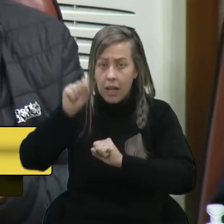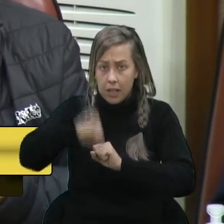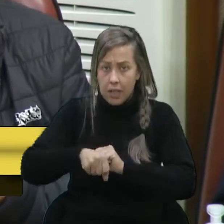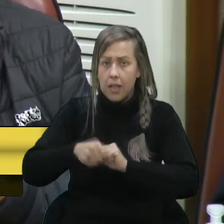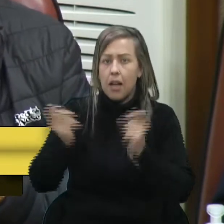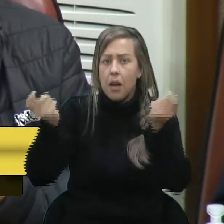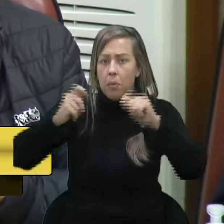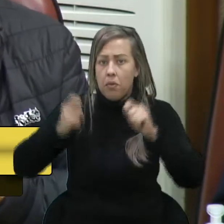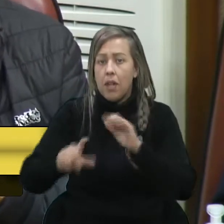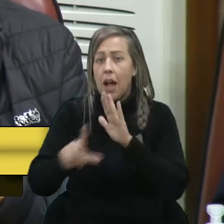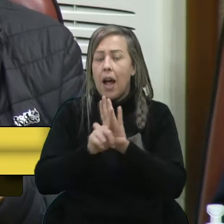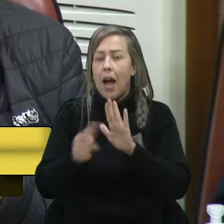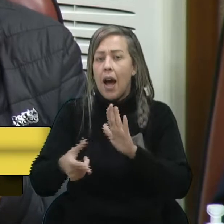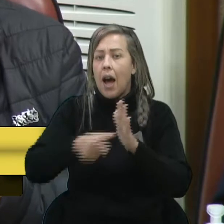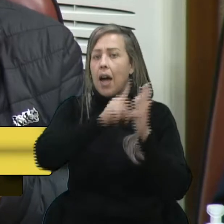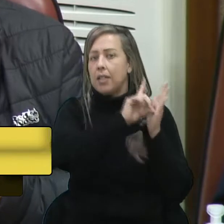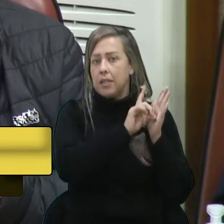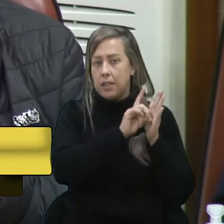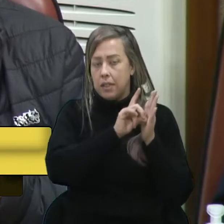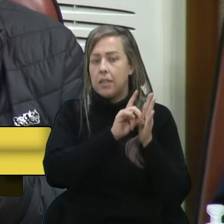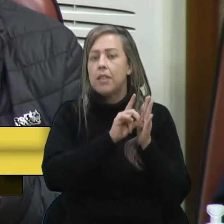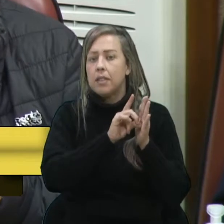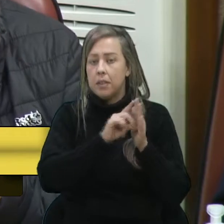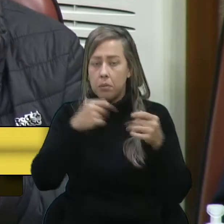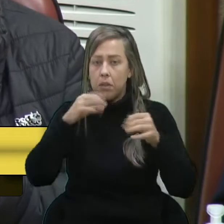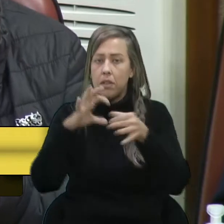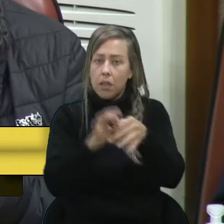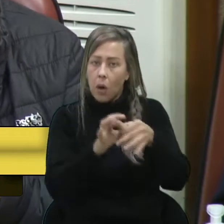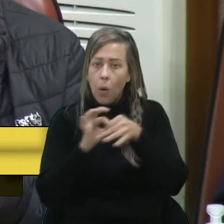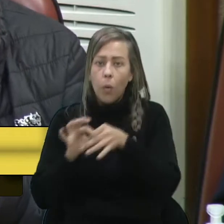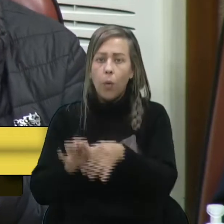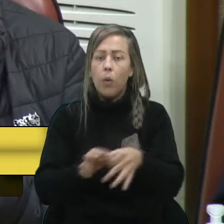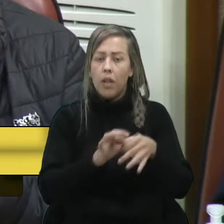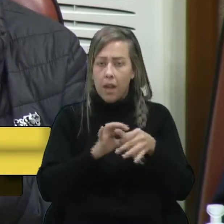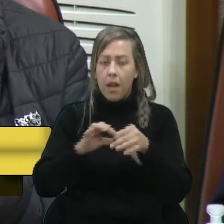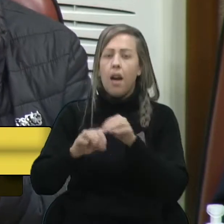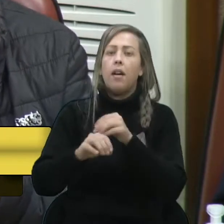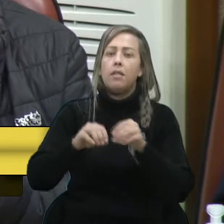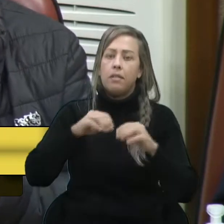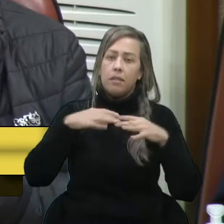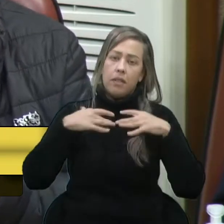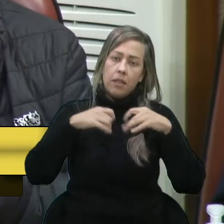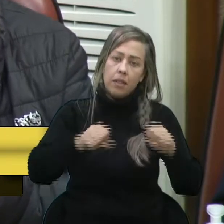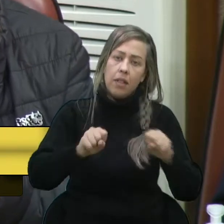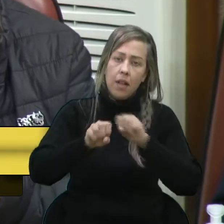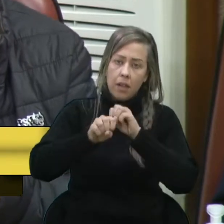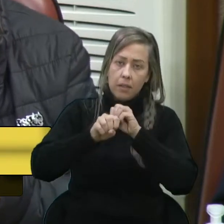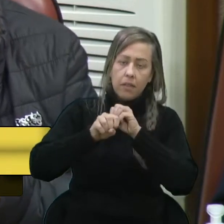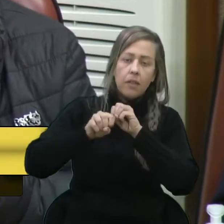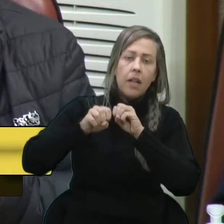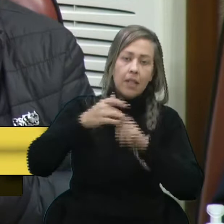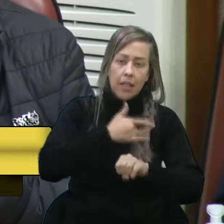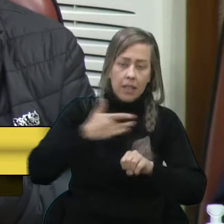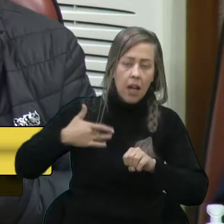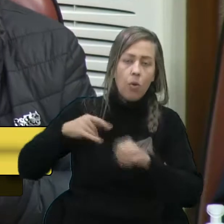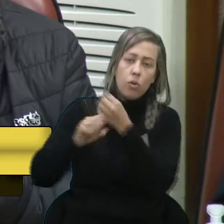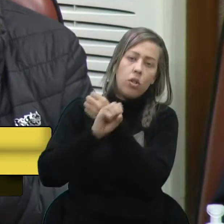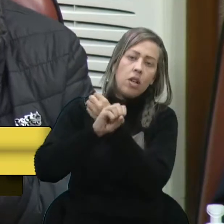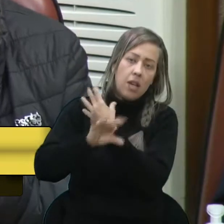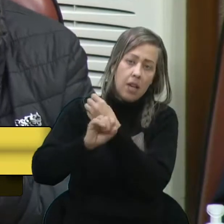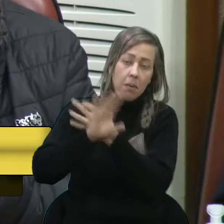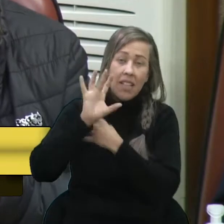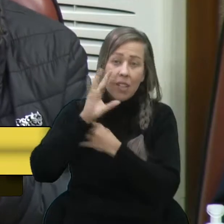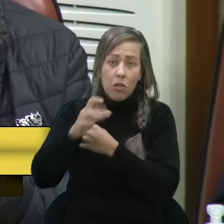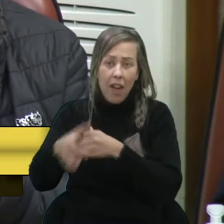providências legais o quanto antes. Tem que se unir. Secretaria de Saúde, Secretaria de Educação, buscar resolver o quanto